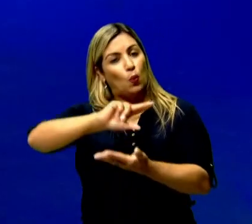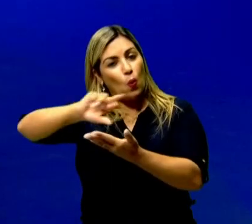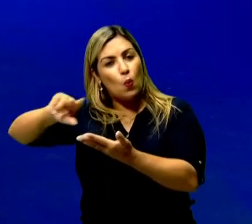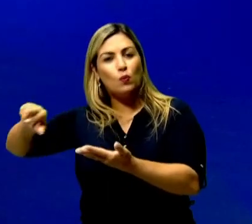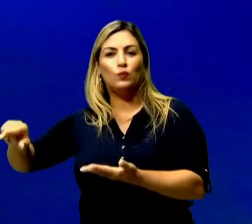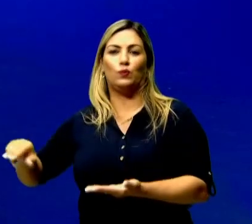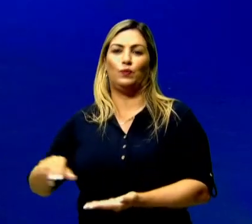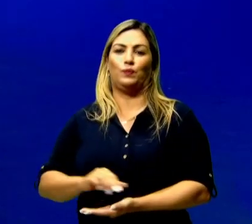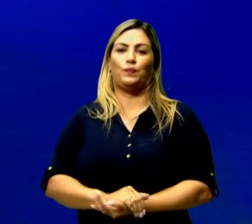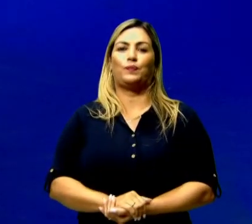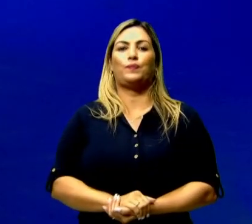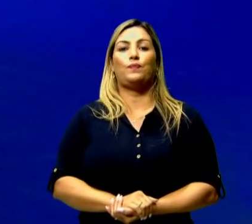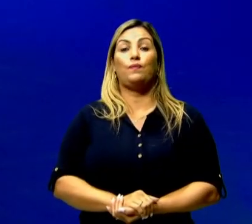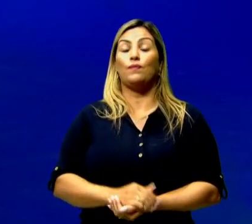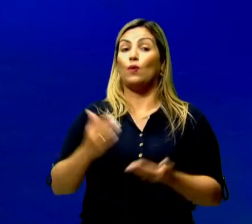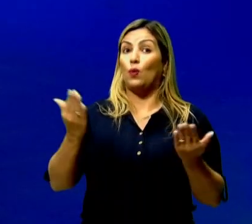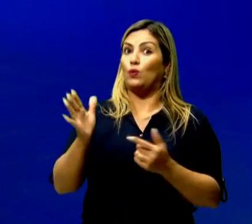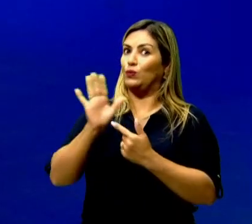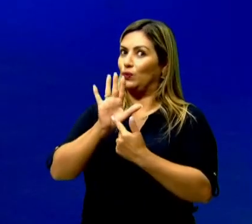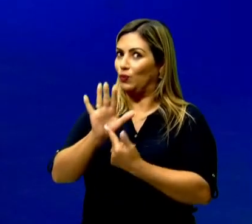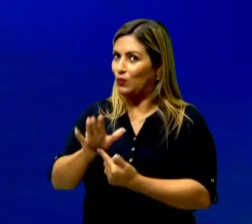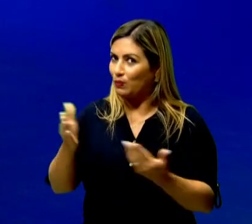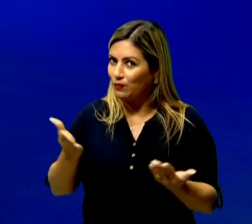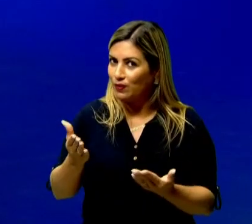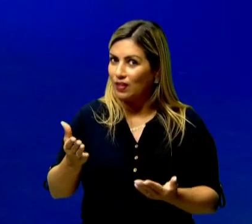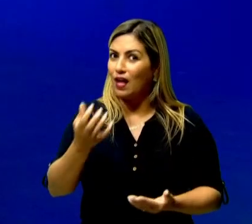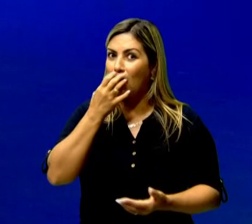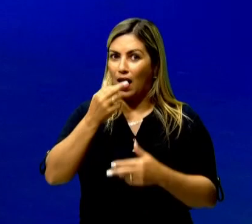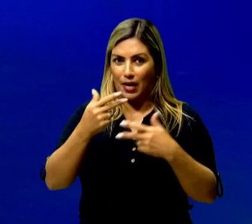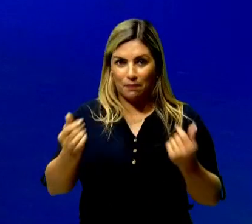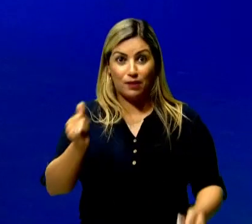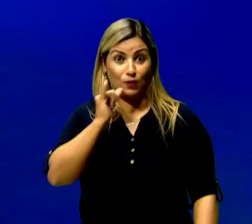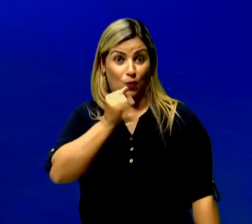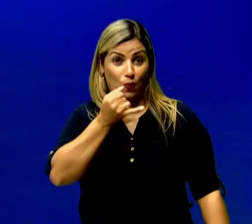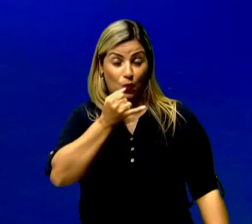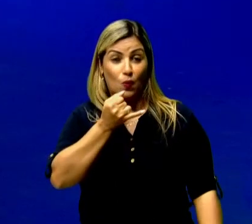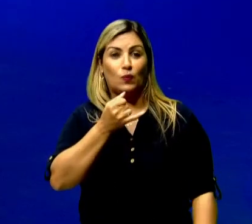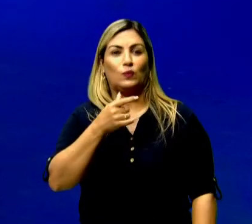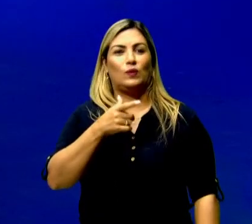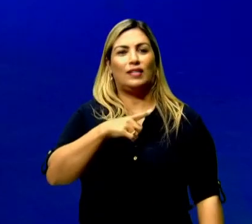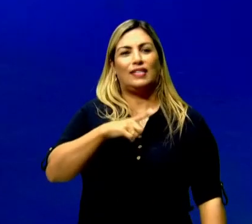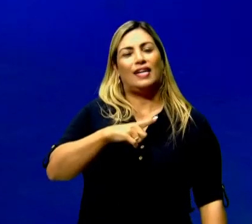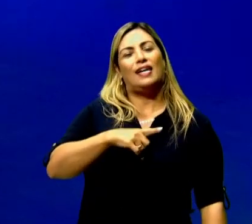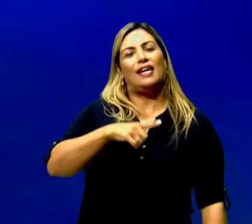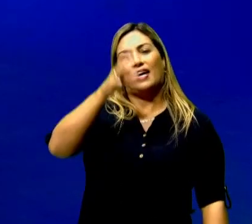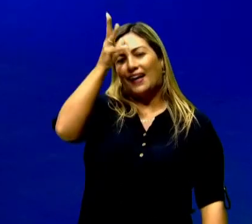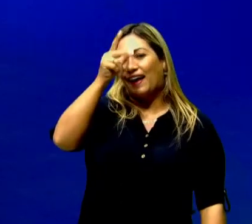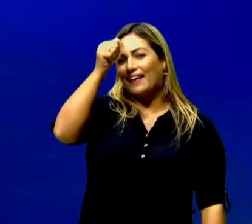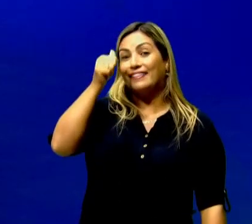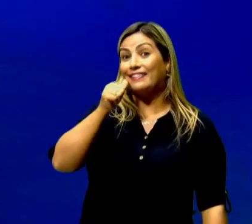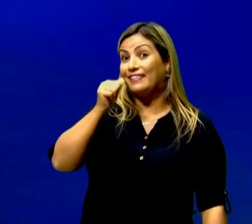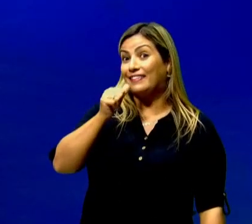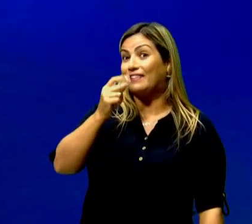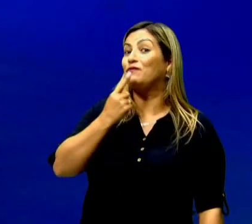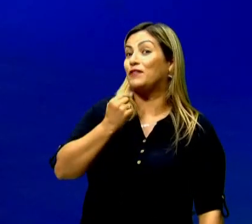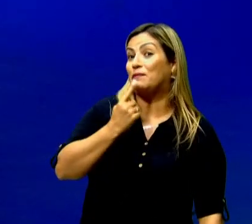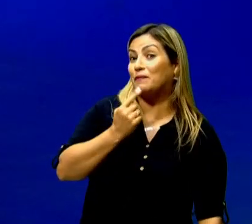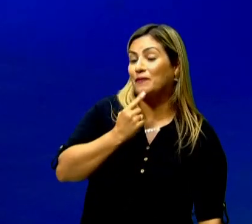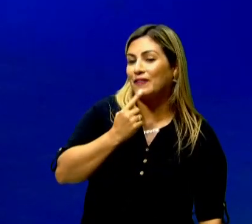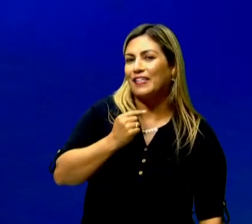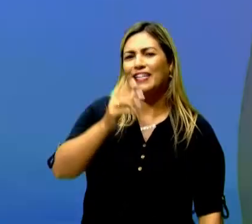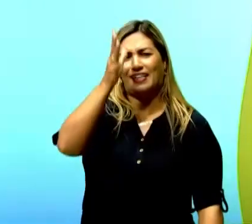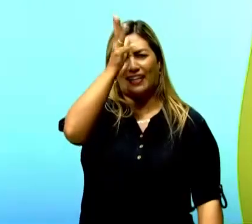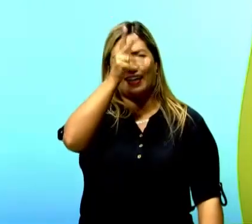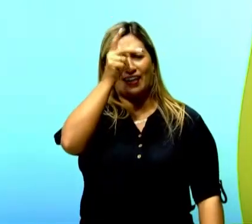Bom, eu trouxe para vocês um conto de animais. Que é o conto da galinha ruiva. Um dia, uma galinha